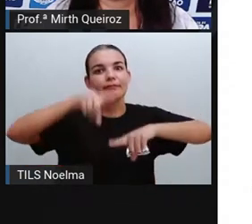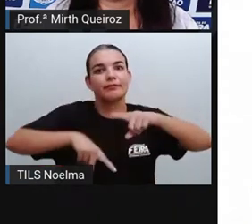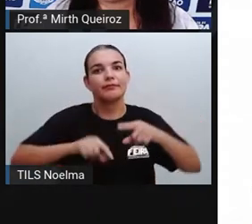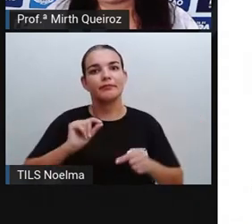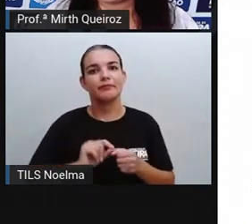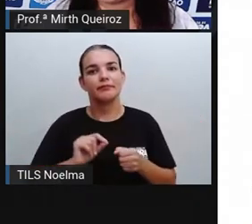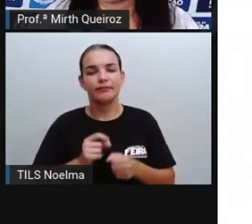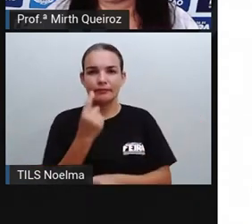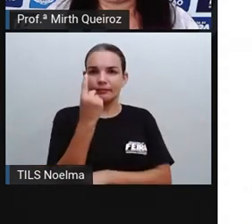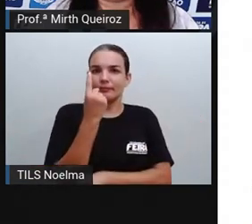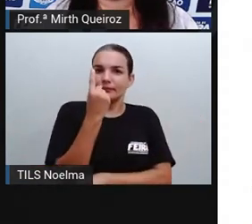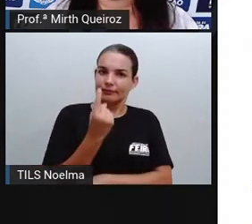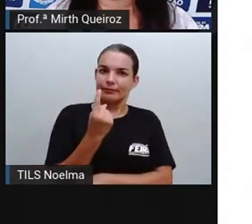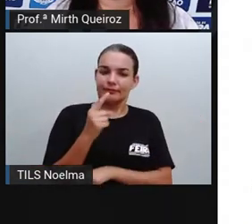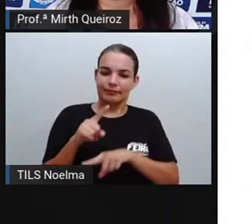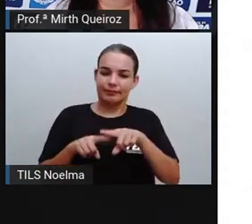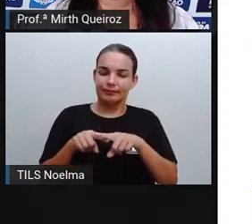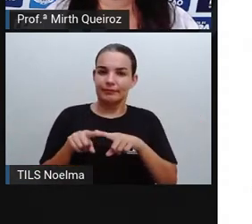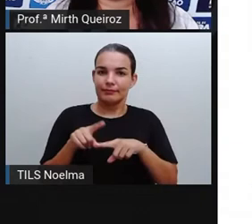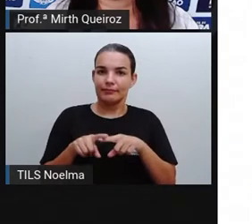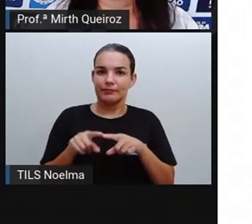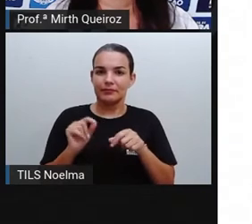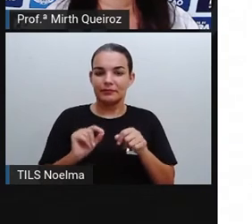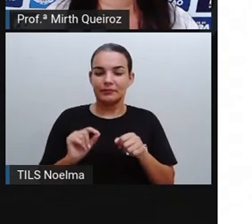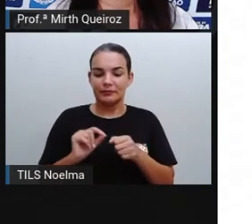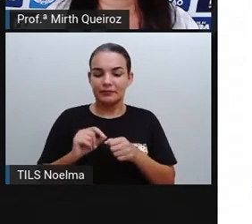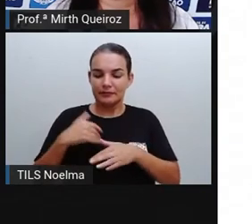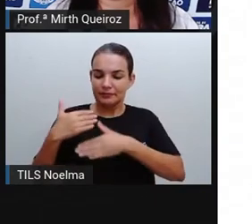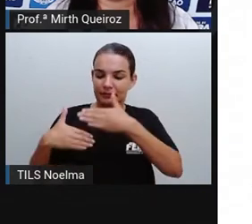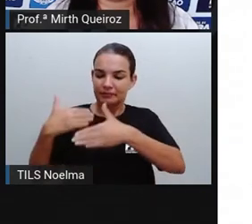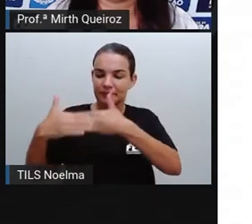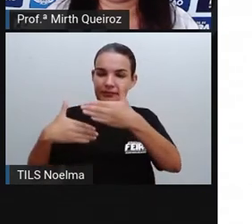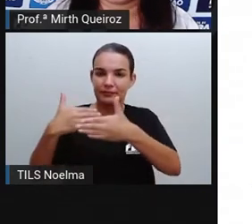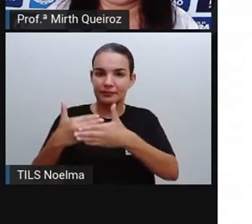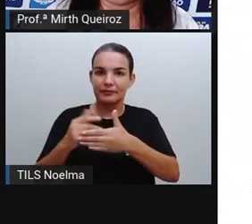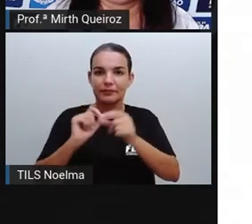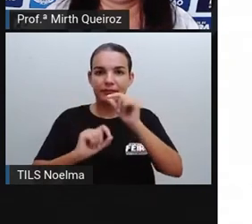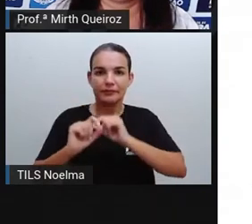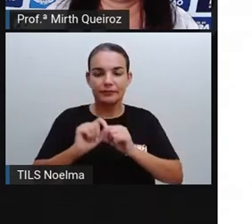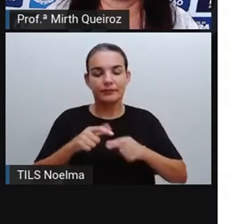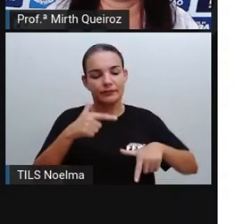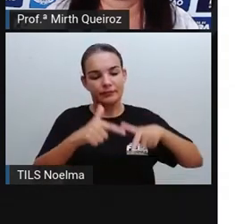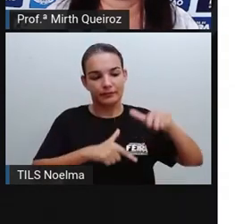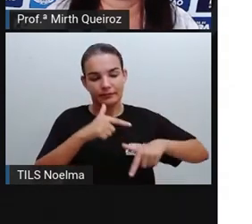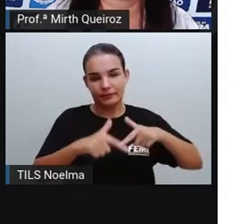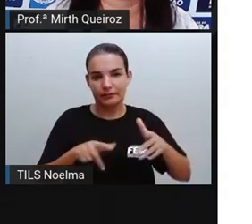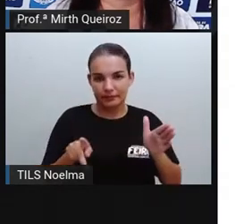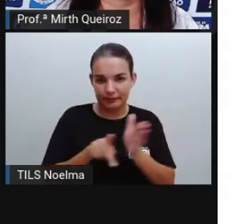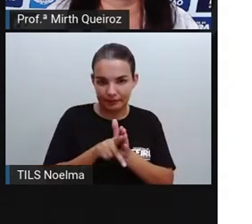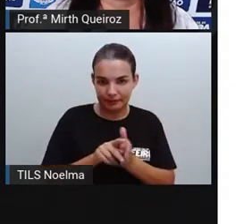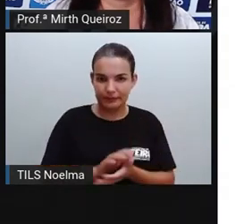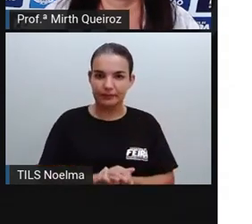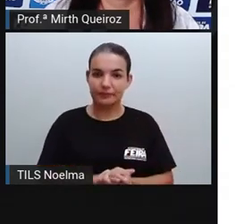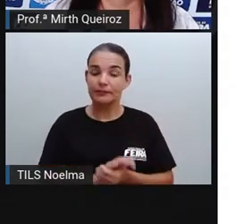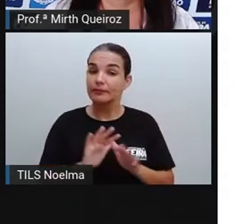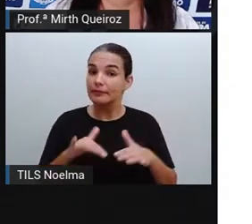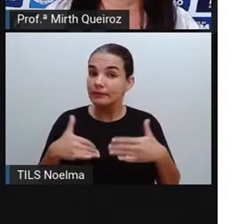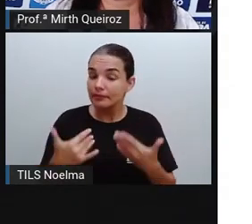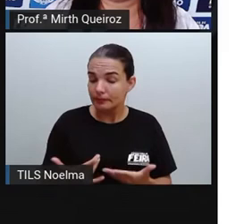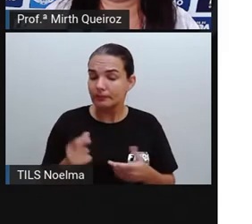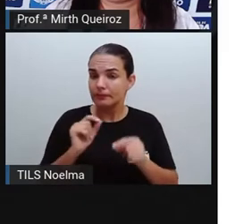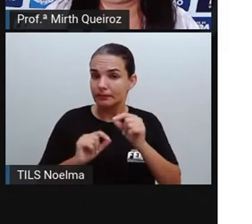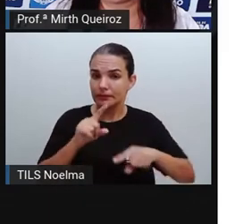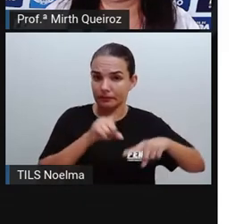único tipo de produto que vai desempenhar aí determinada finalidade. Esse